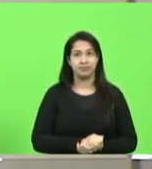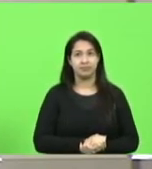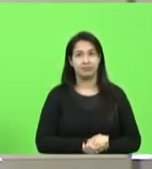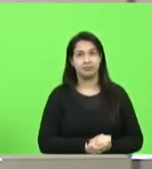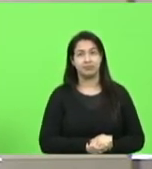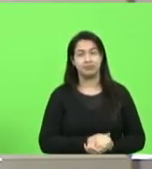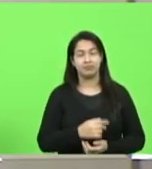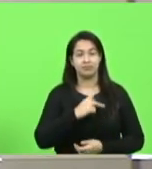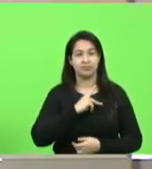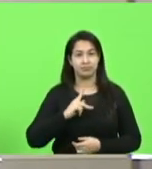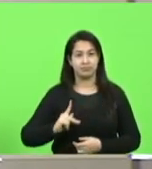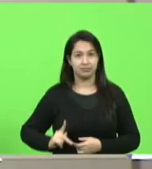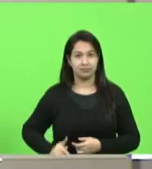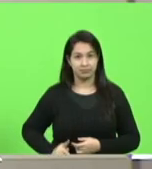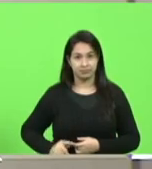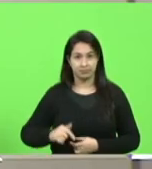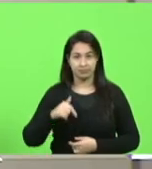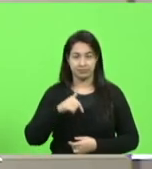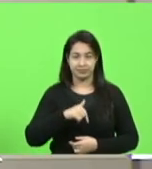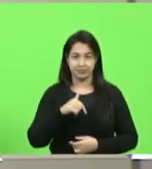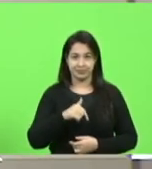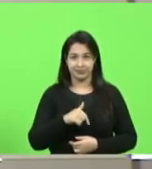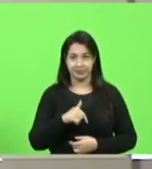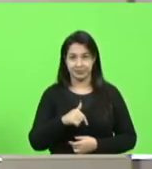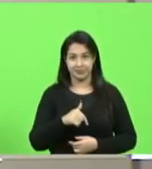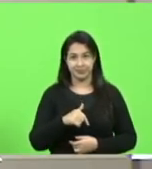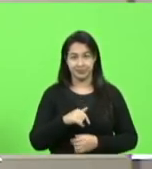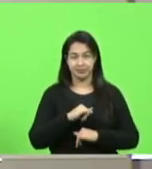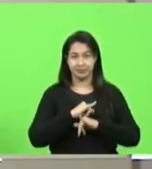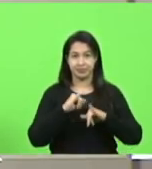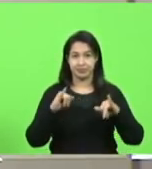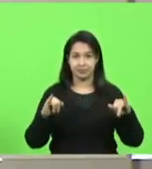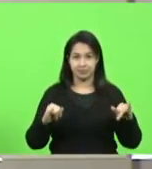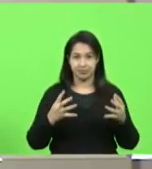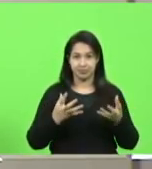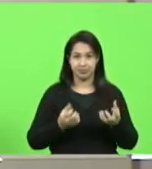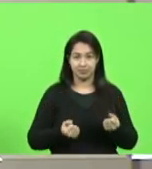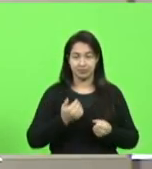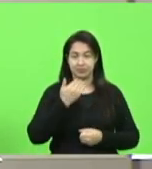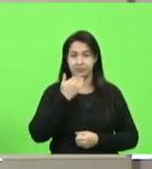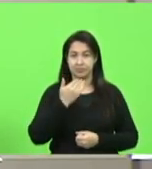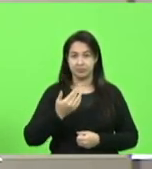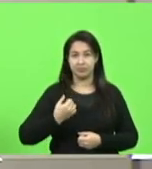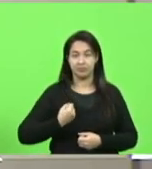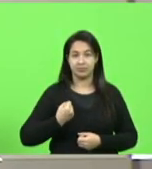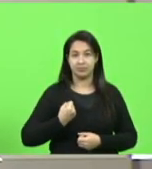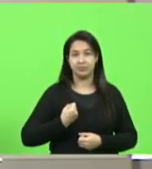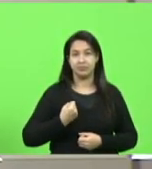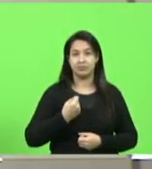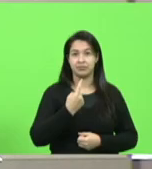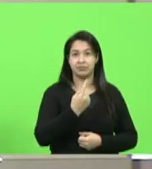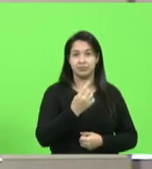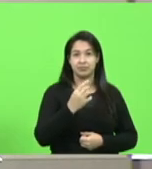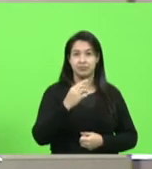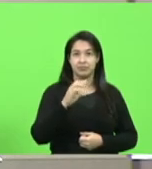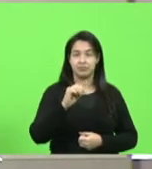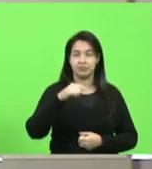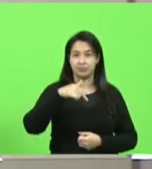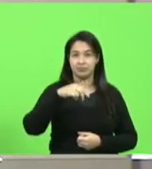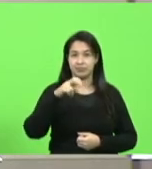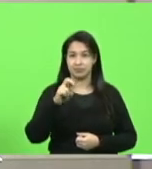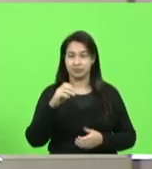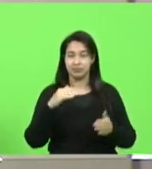Essa presidência comunica que defera os seguintes requerimentos. Requerimentos número 1075 a